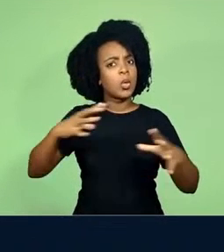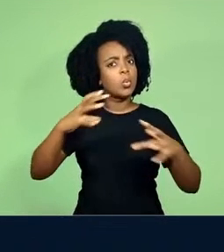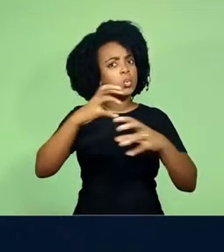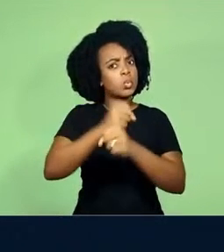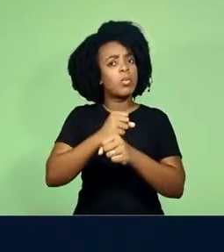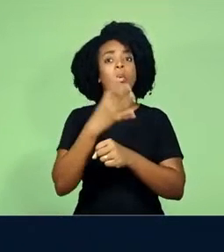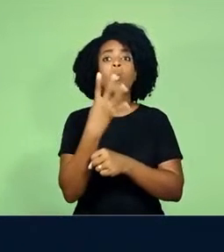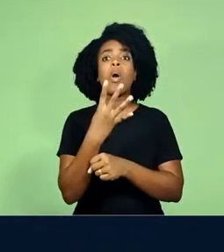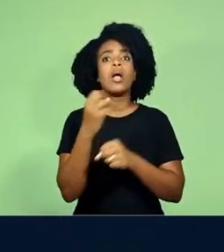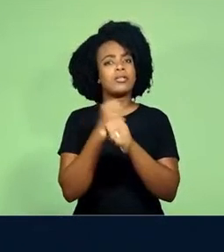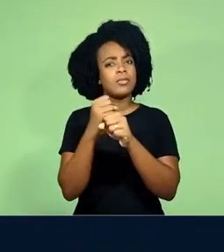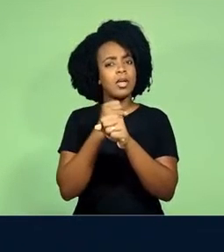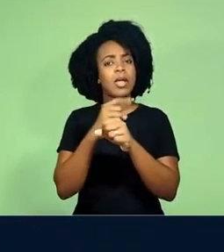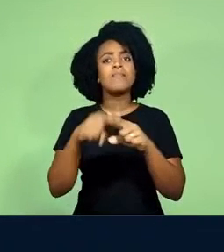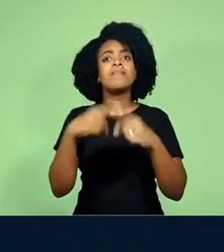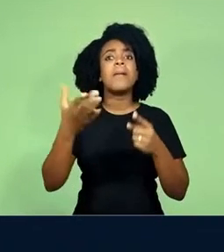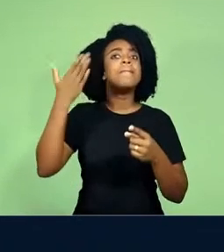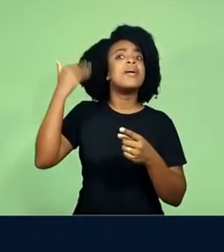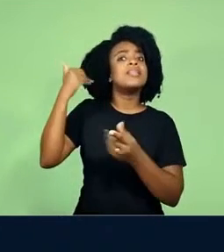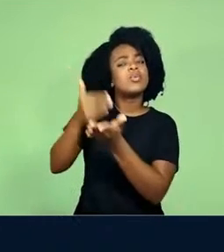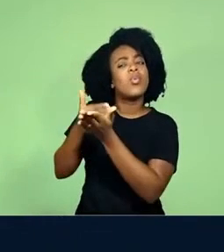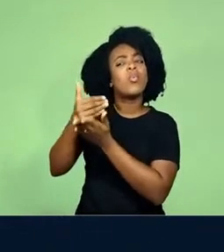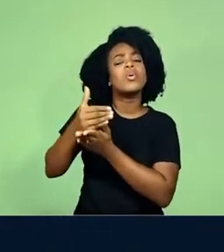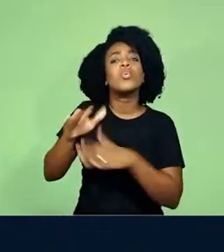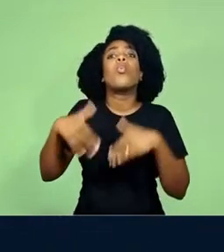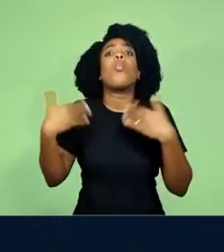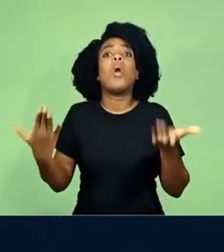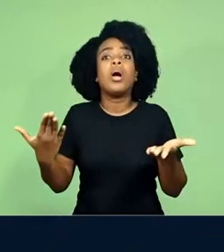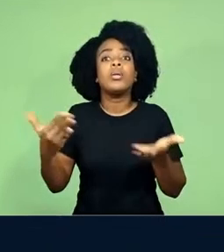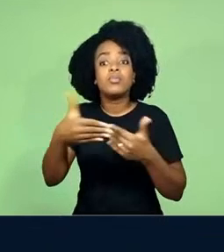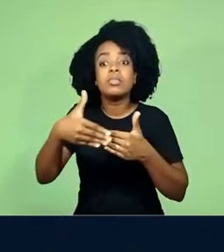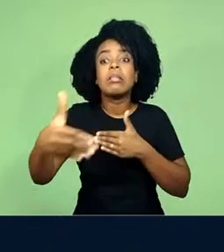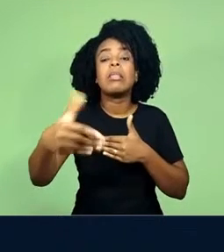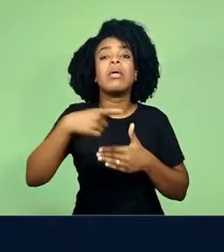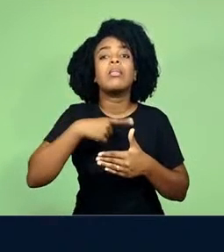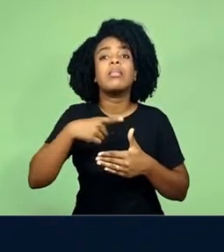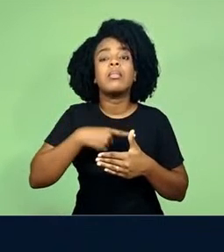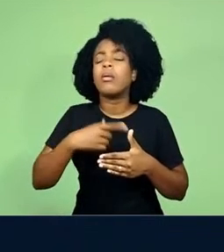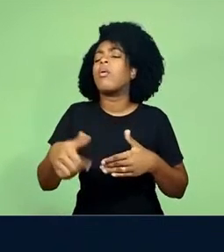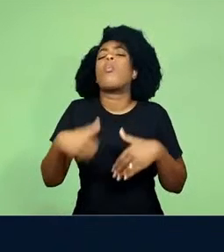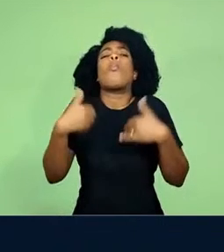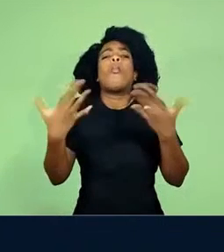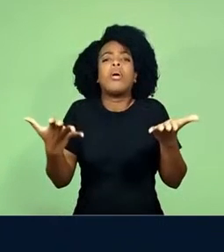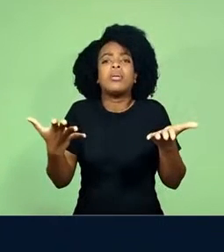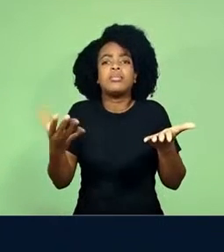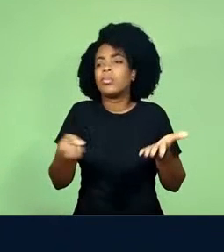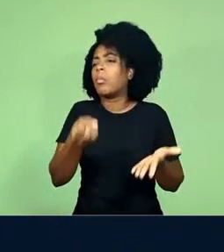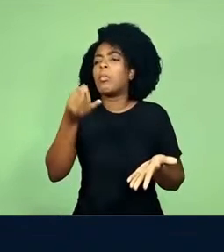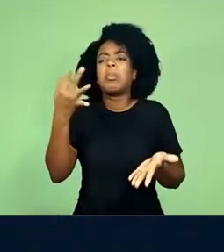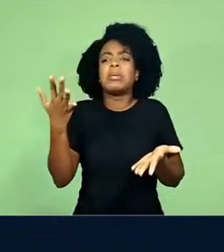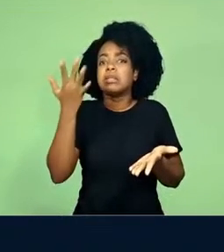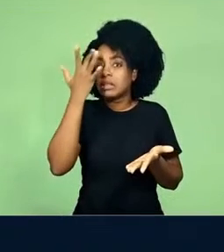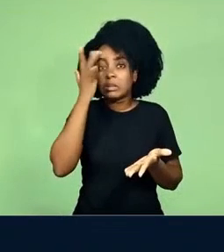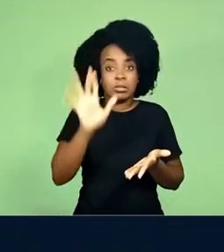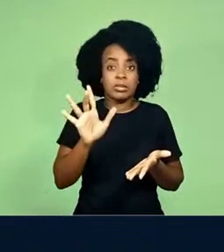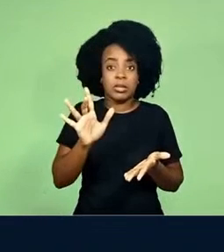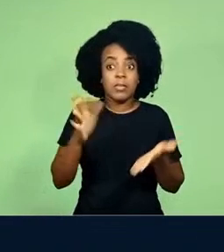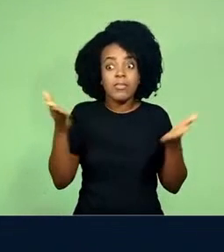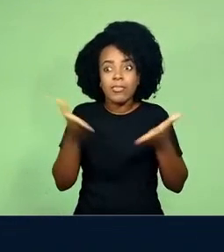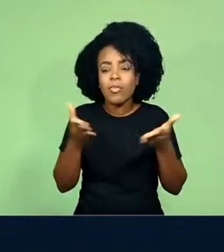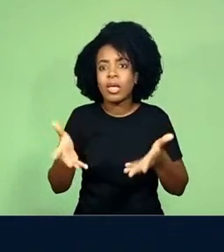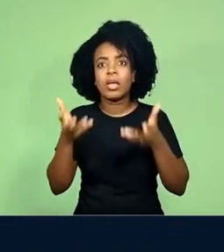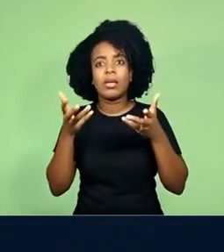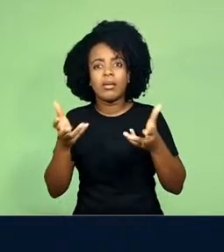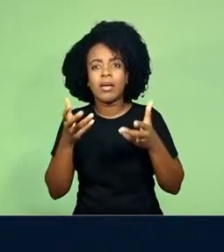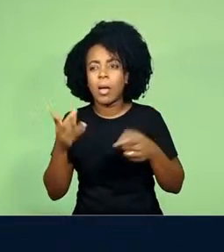anos de vida, mas não sabem quando foram ativados, de modo que não sabem quanto tempo ainda tem de vida. E eles vêm para cá em busca de